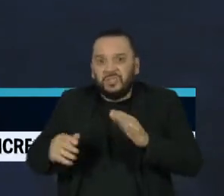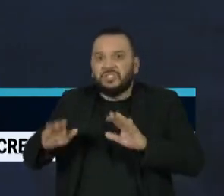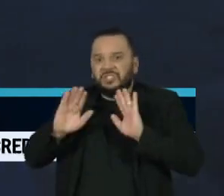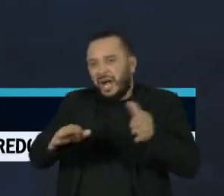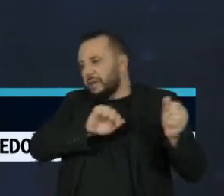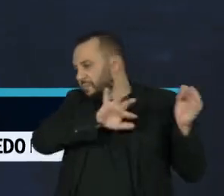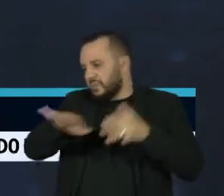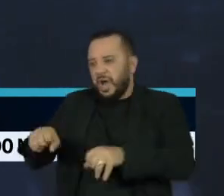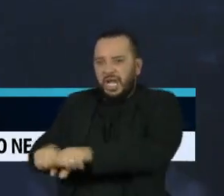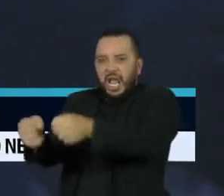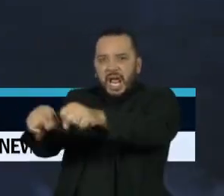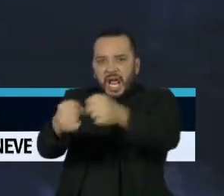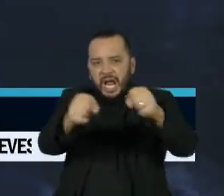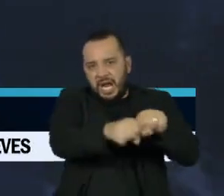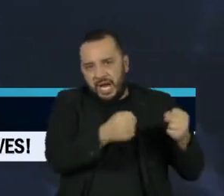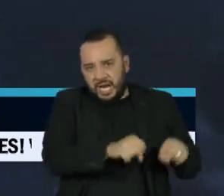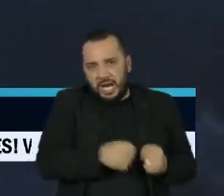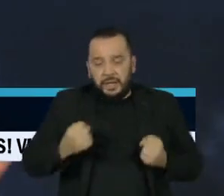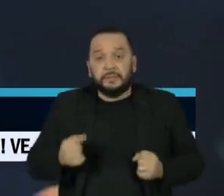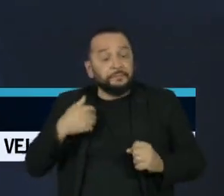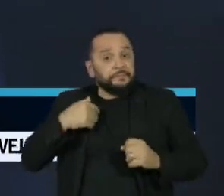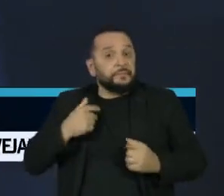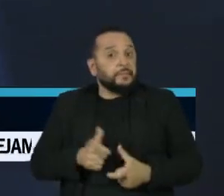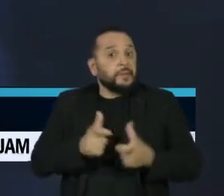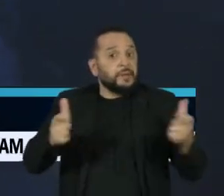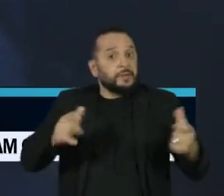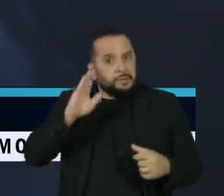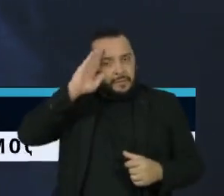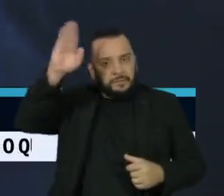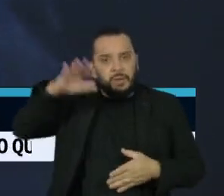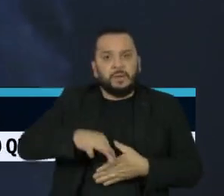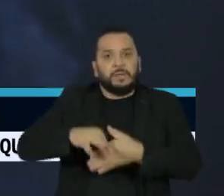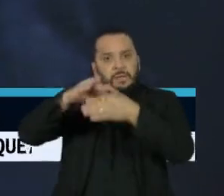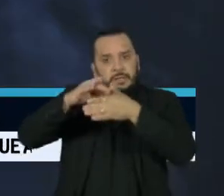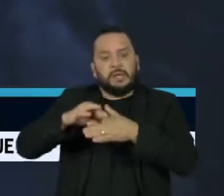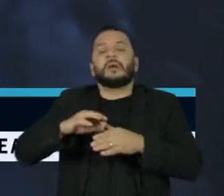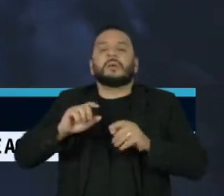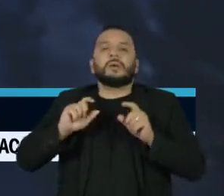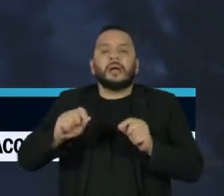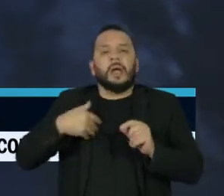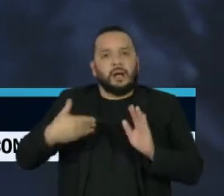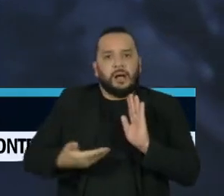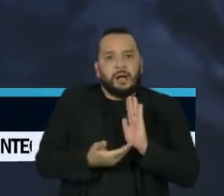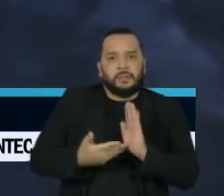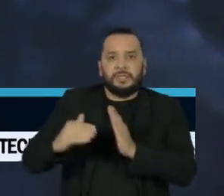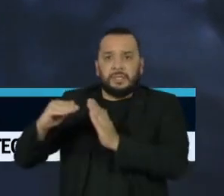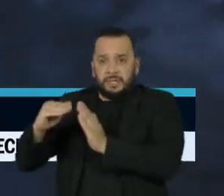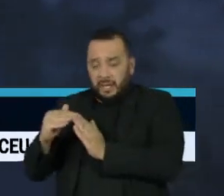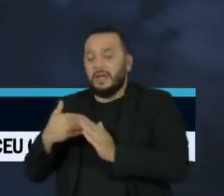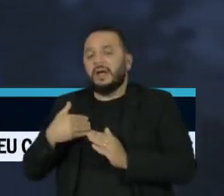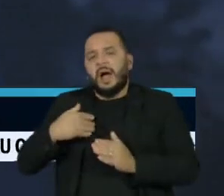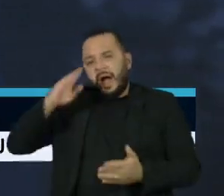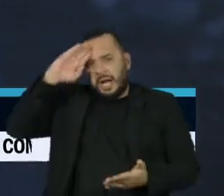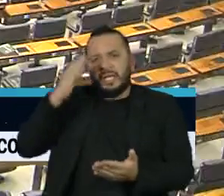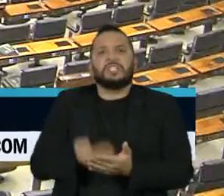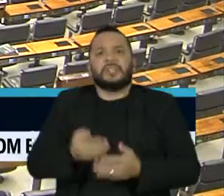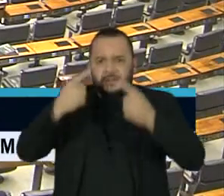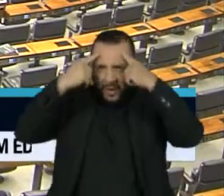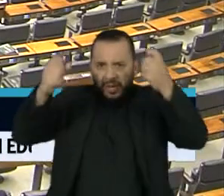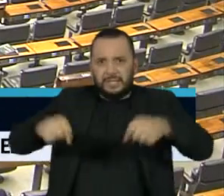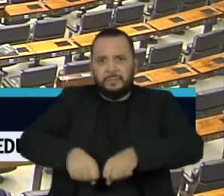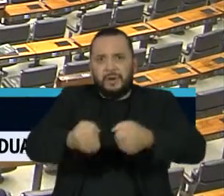A maioria dos principais líderes da Câmara e do Senado acreditam em manifestações violentas e riscos à democracia.